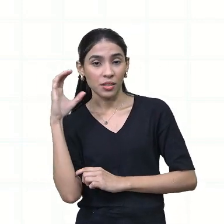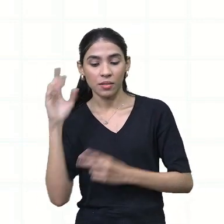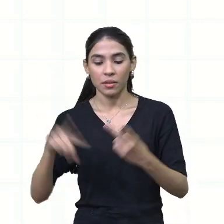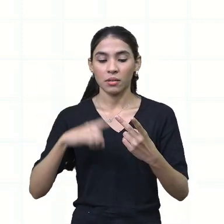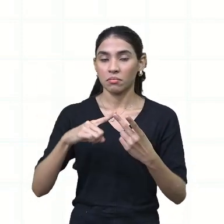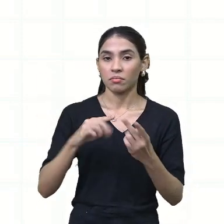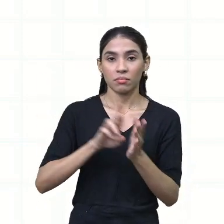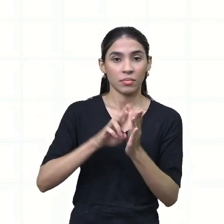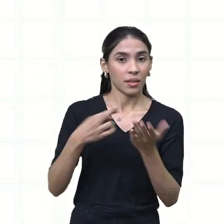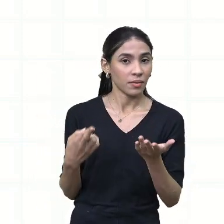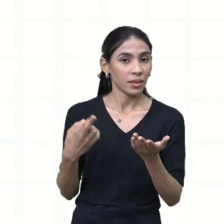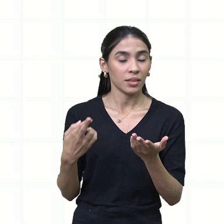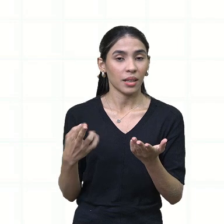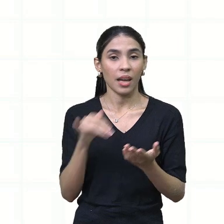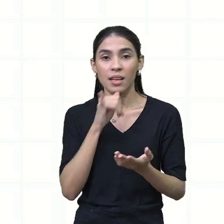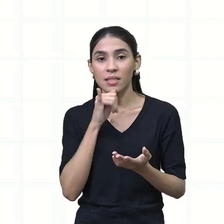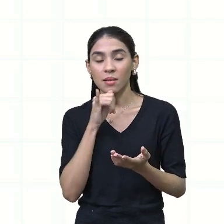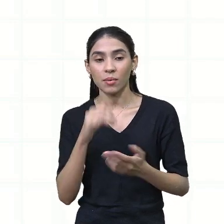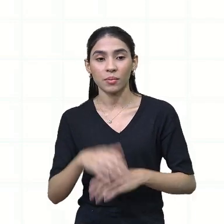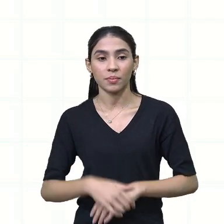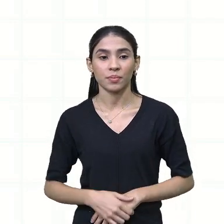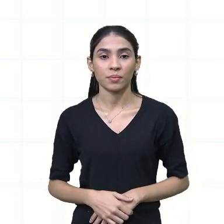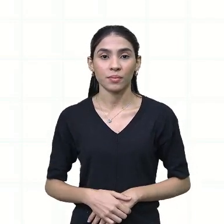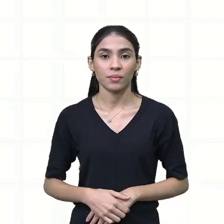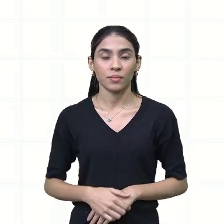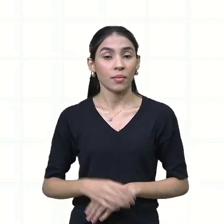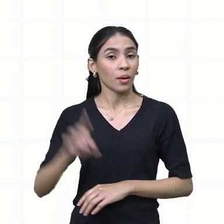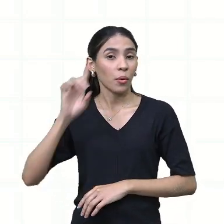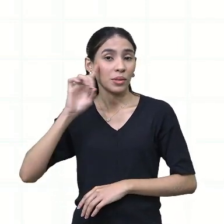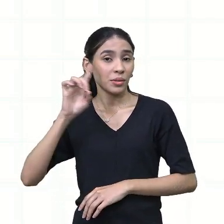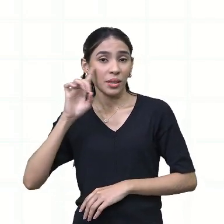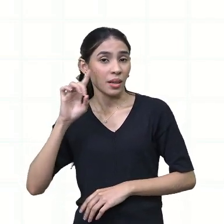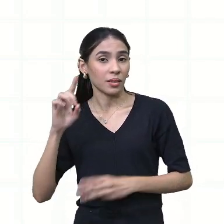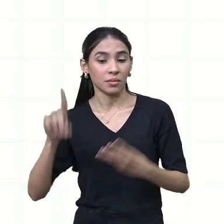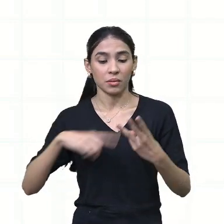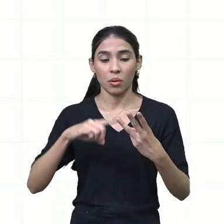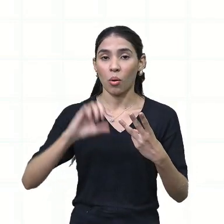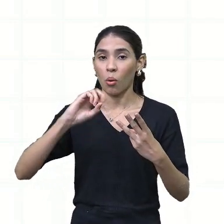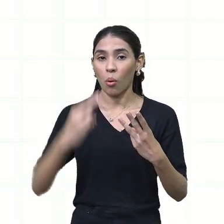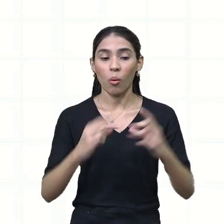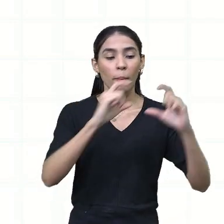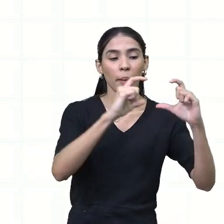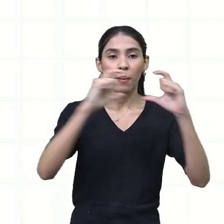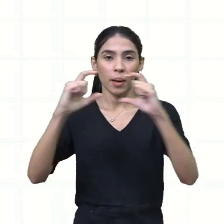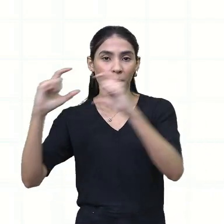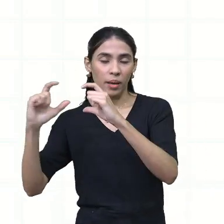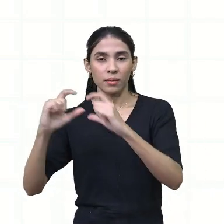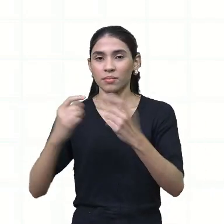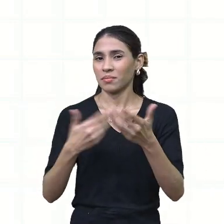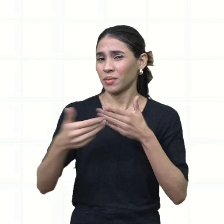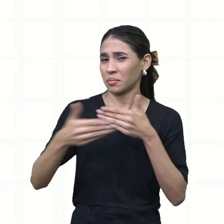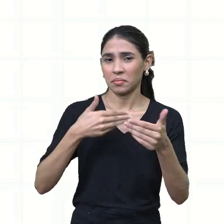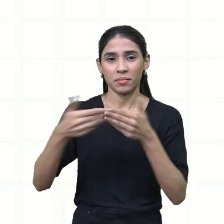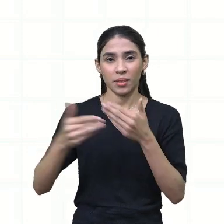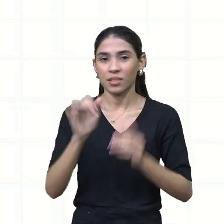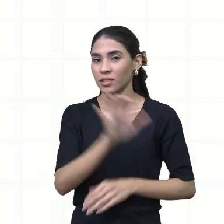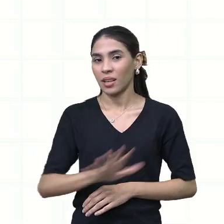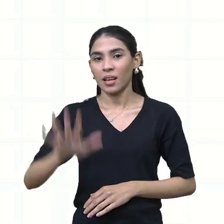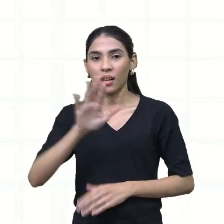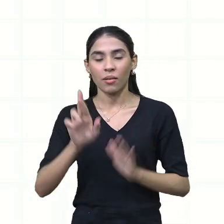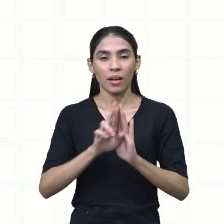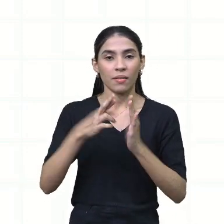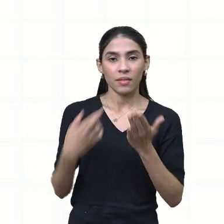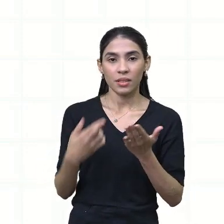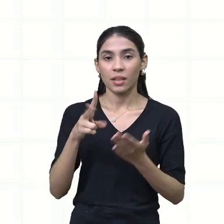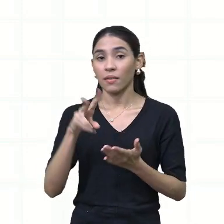revista do cotidiano ou em quadrinhos. Enfim, no geral, as revistas, elas